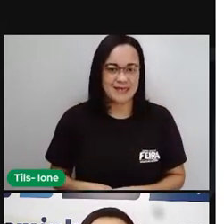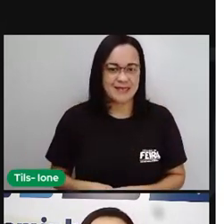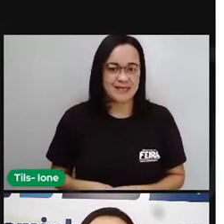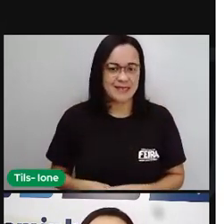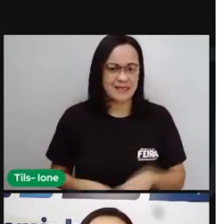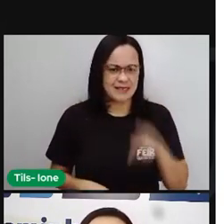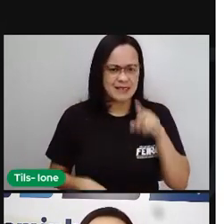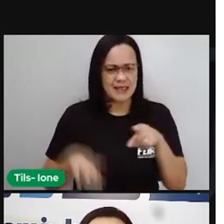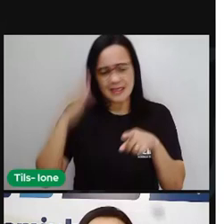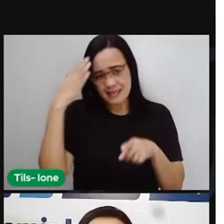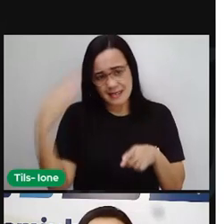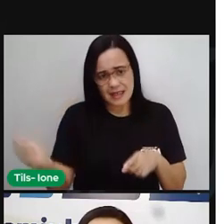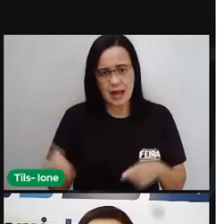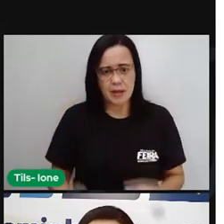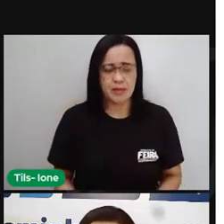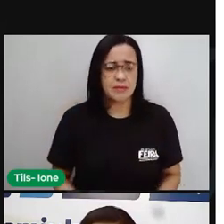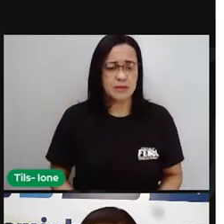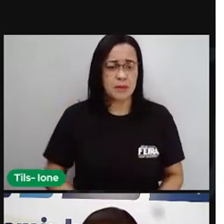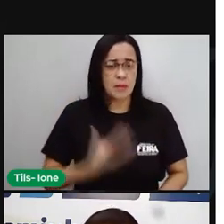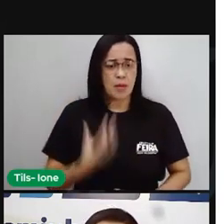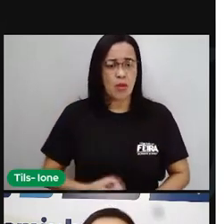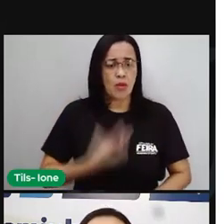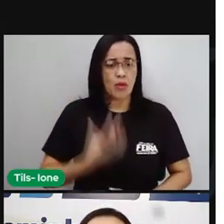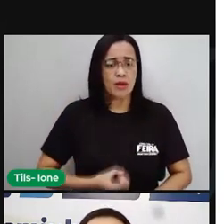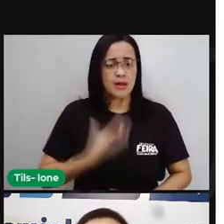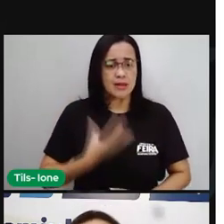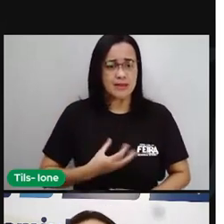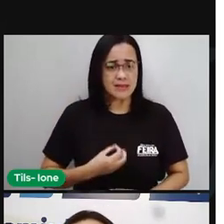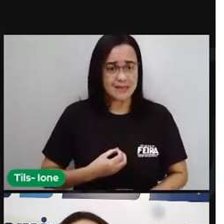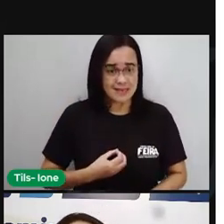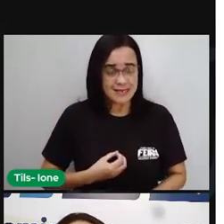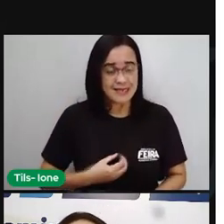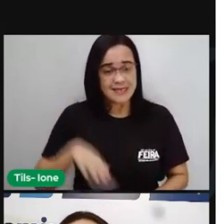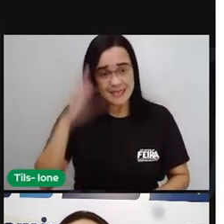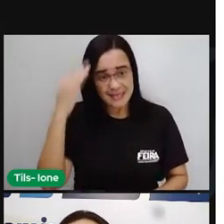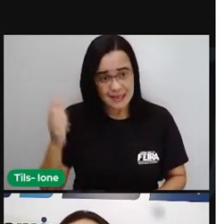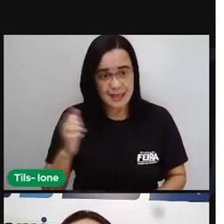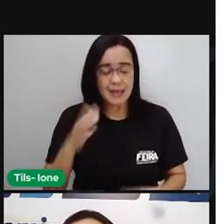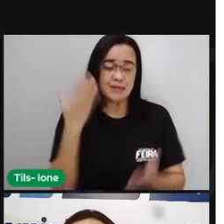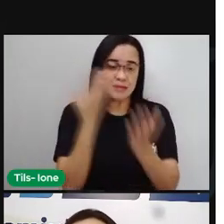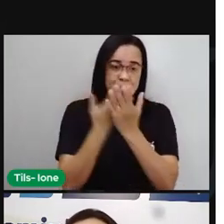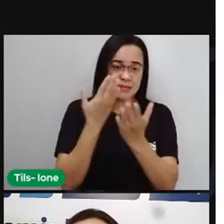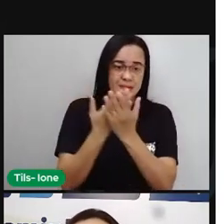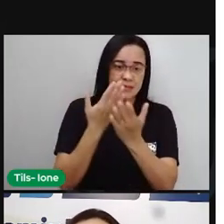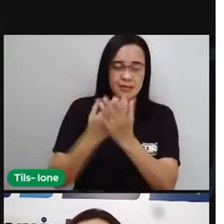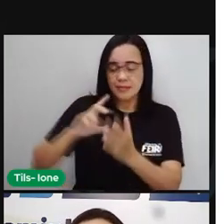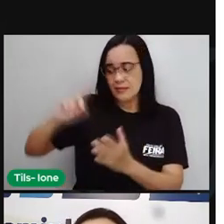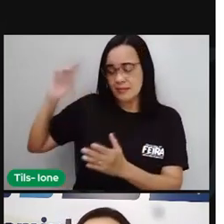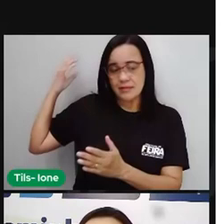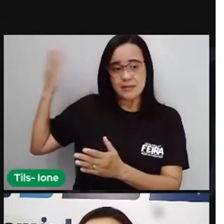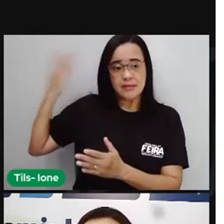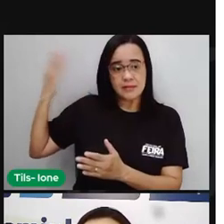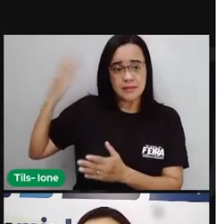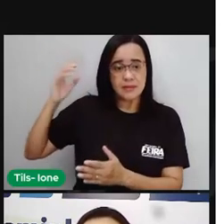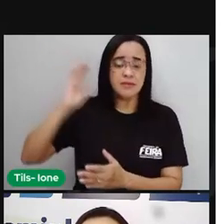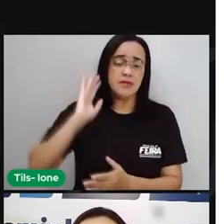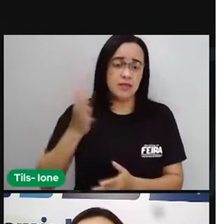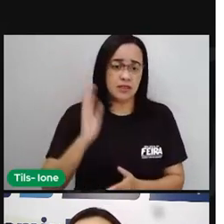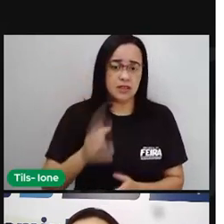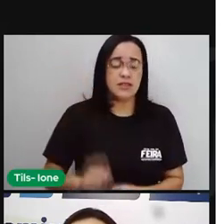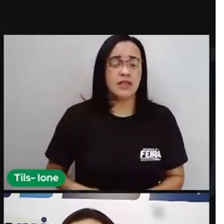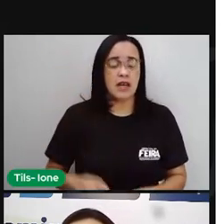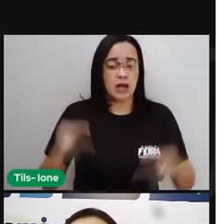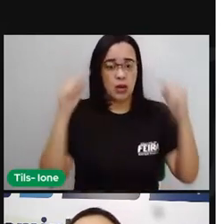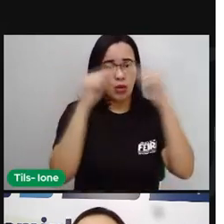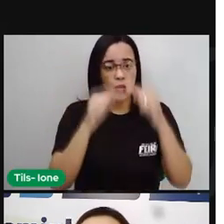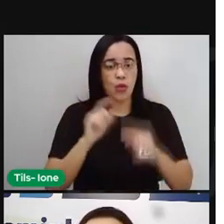agora pra perguntar, você sabe o que é poesia? A gente já estudou um pouquinho aí, principalmente relacionando a diferença entre